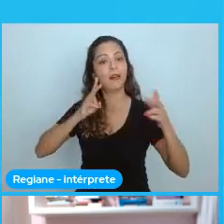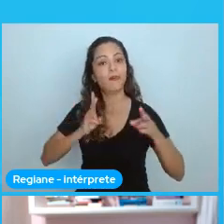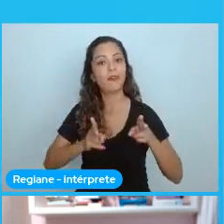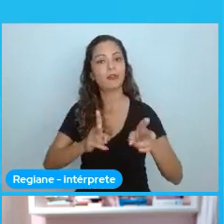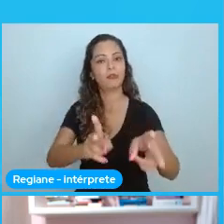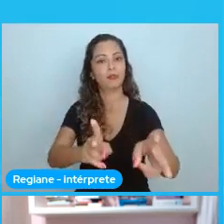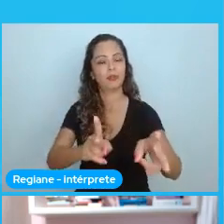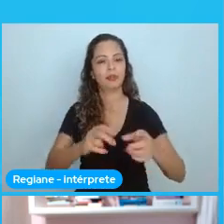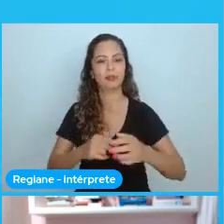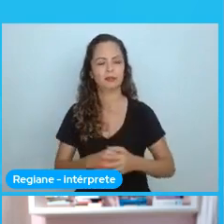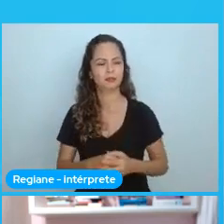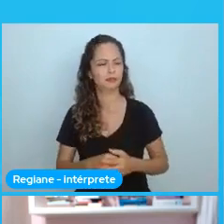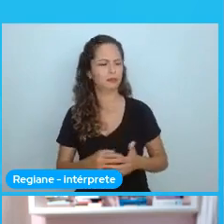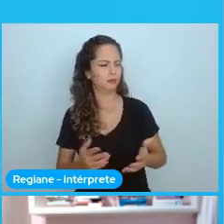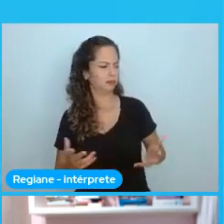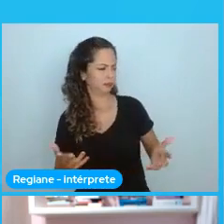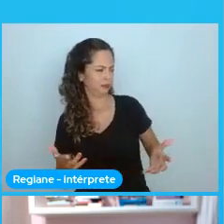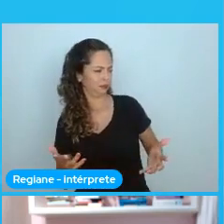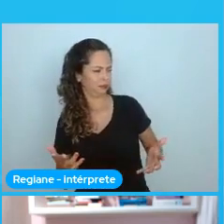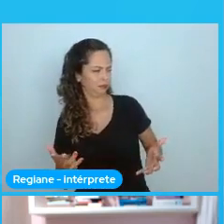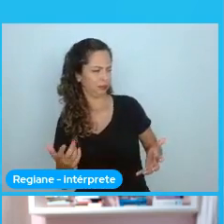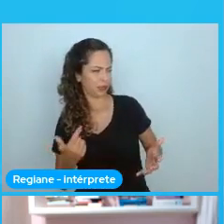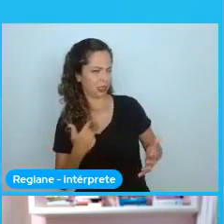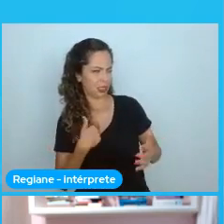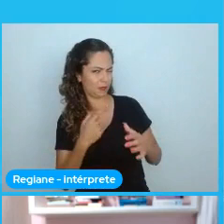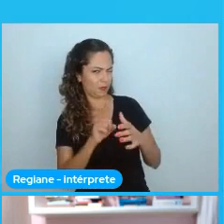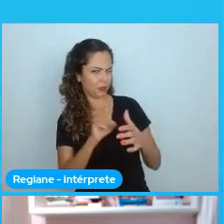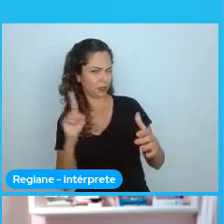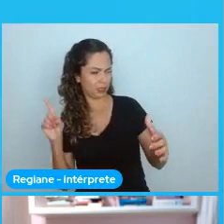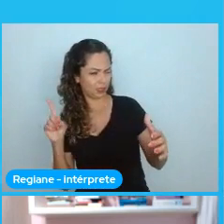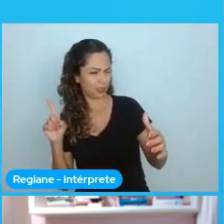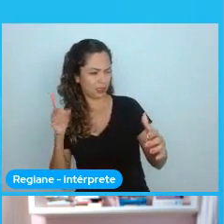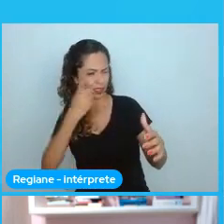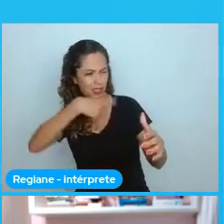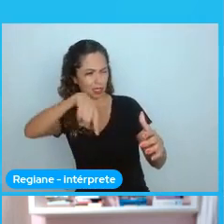fiquei... Como assim? Eu vou sair e ninguém vai nem sentir falta.